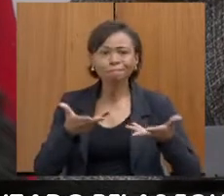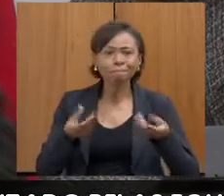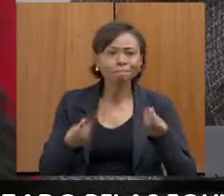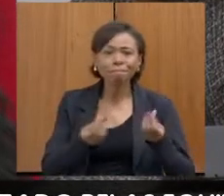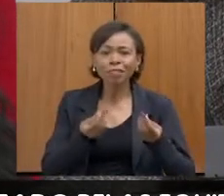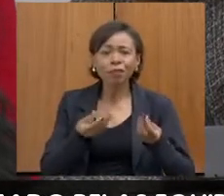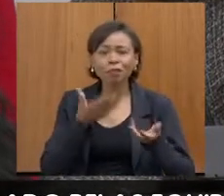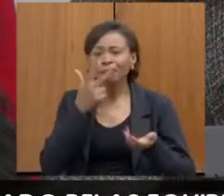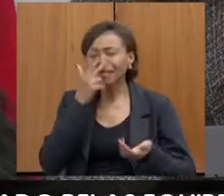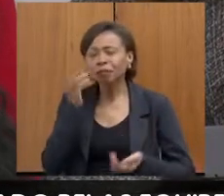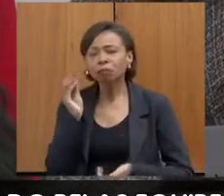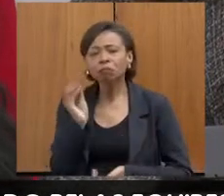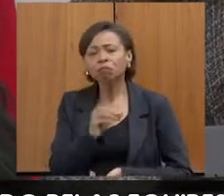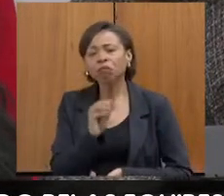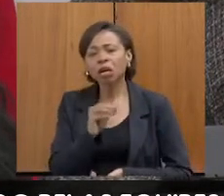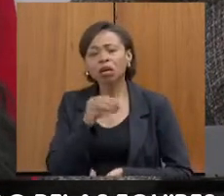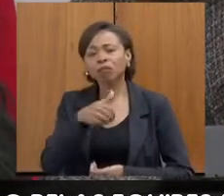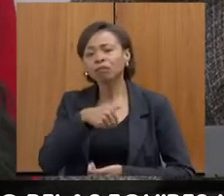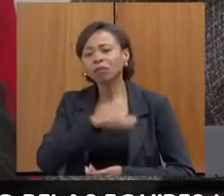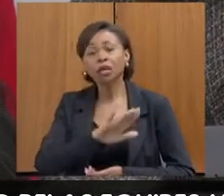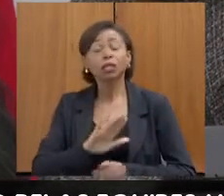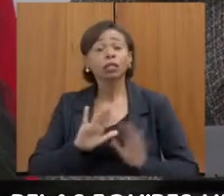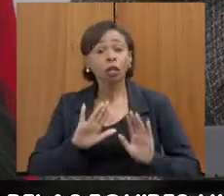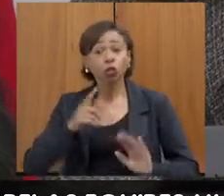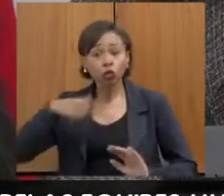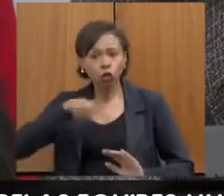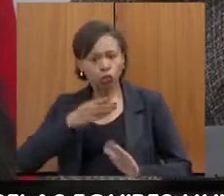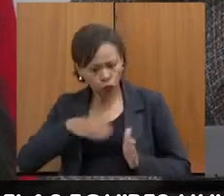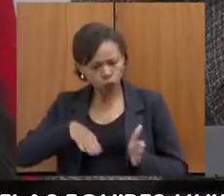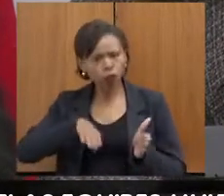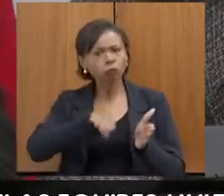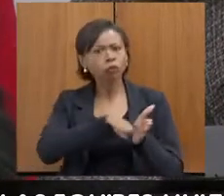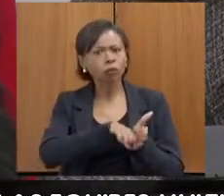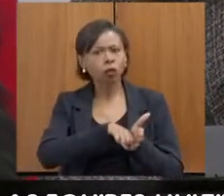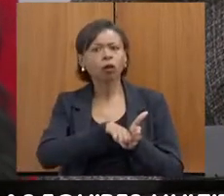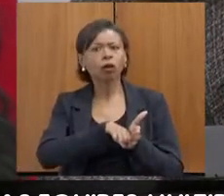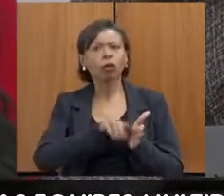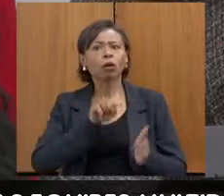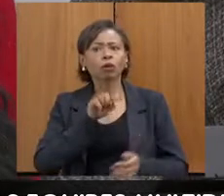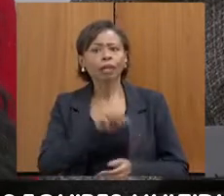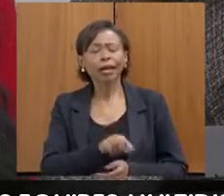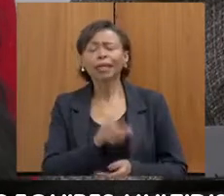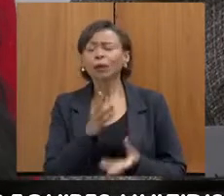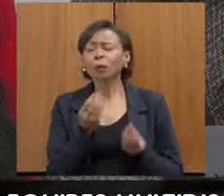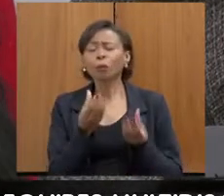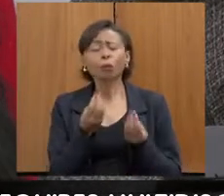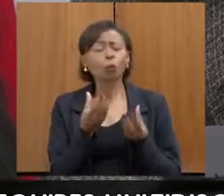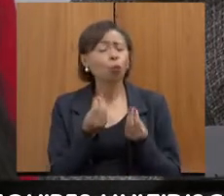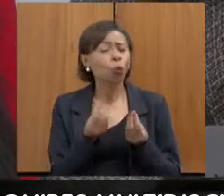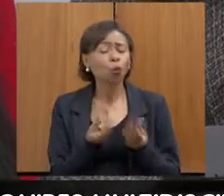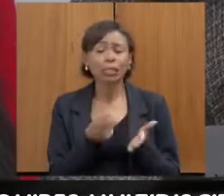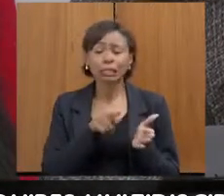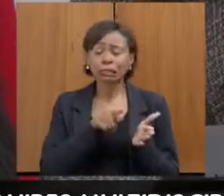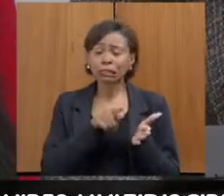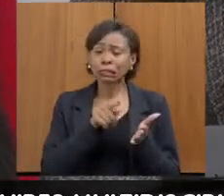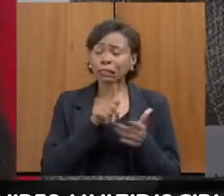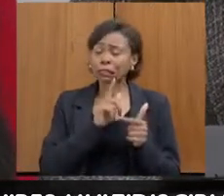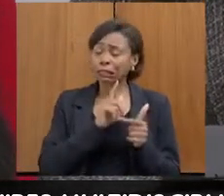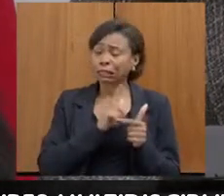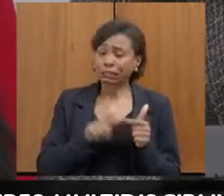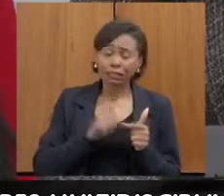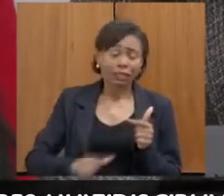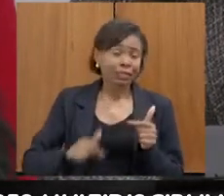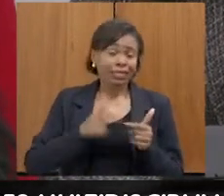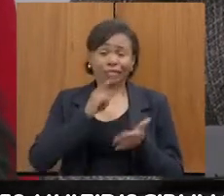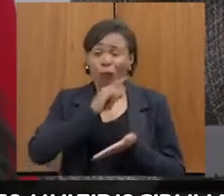deixada de lado. Então, assim, a gente chegou na Delegacia com um passivo muito grande de inquérito e tudo mais. Então, gente está assim, até hoje,